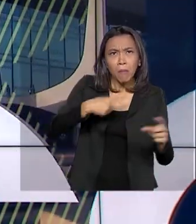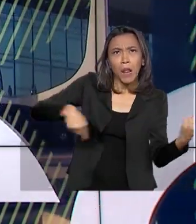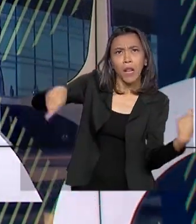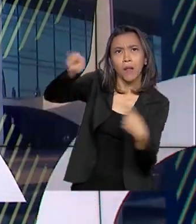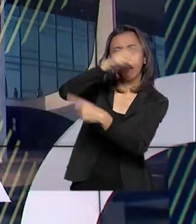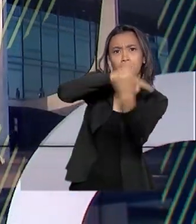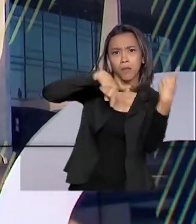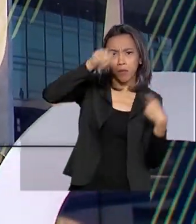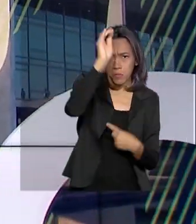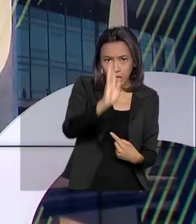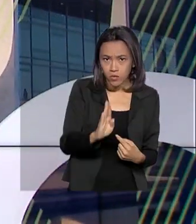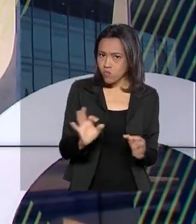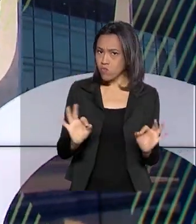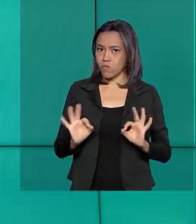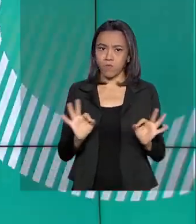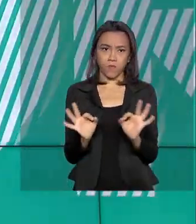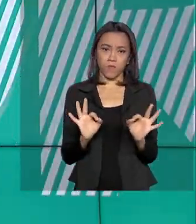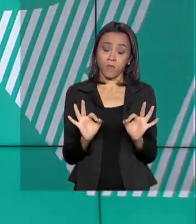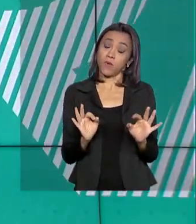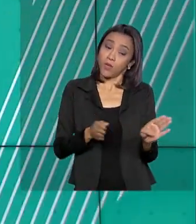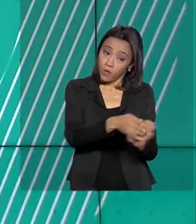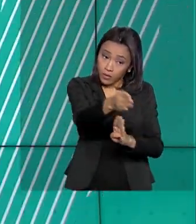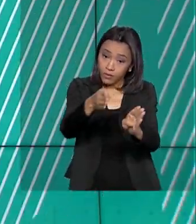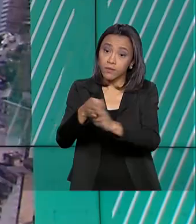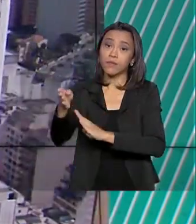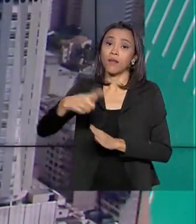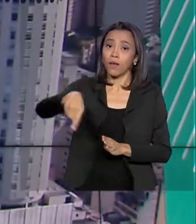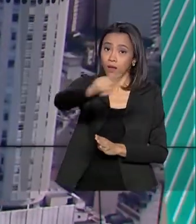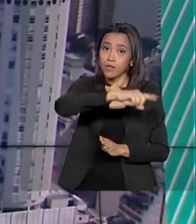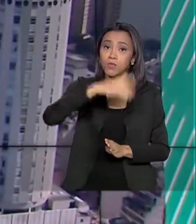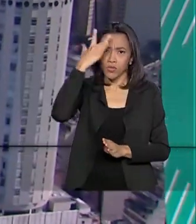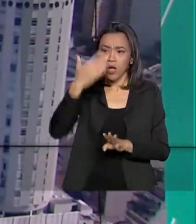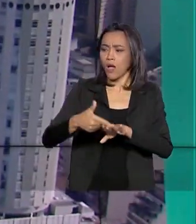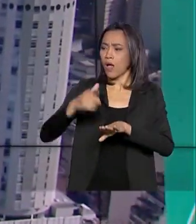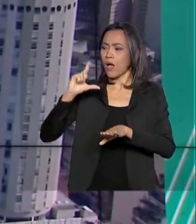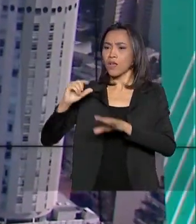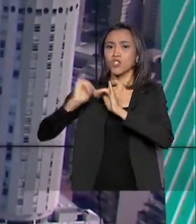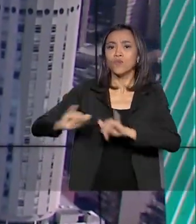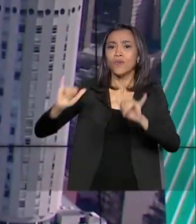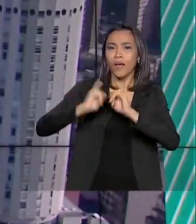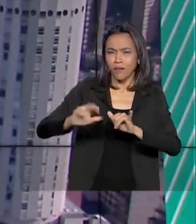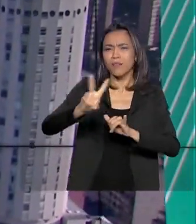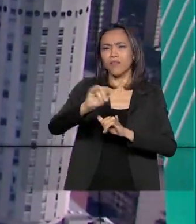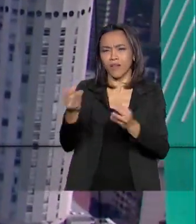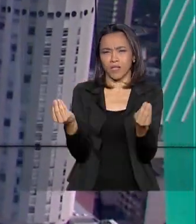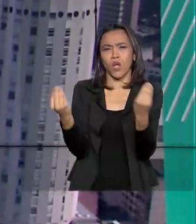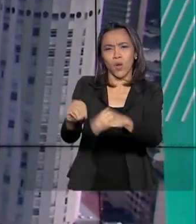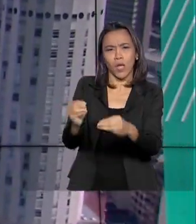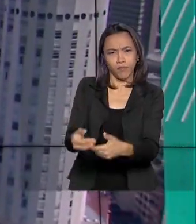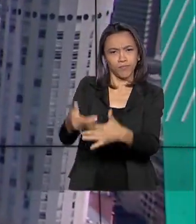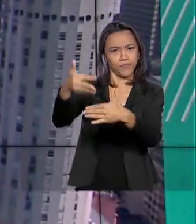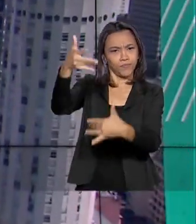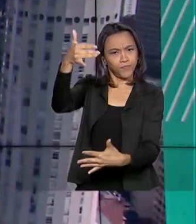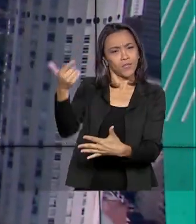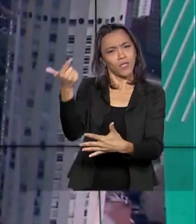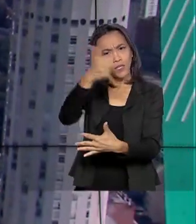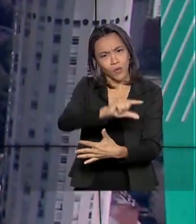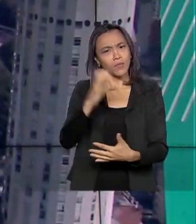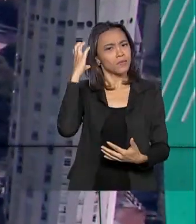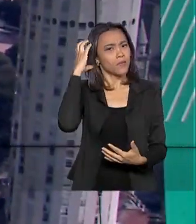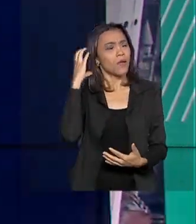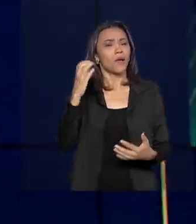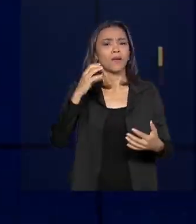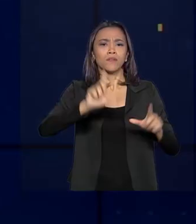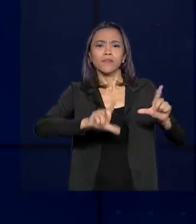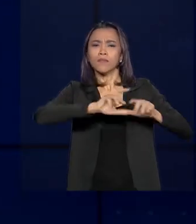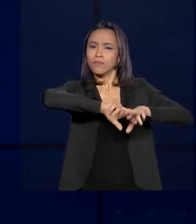território nacional. E para orientar a população, foi lançada uma campanha que será veiculada pelas redes sociais e outros meios de comunicação.